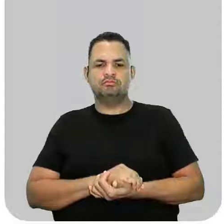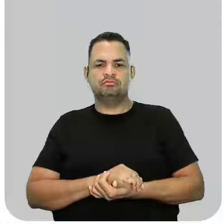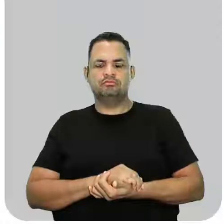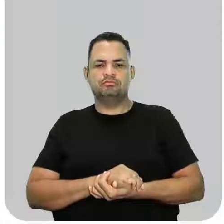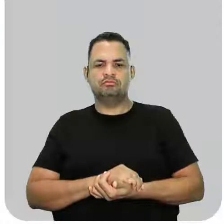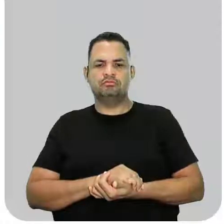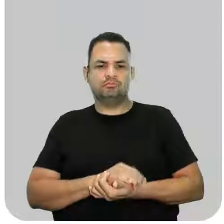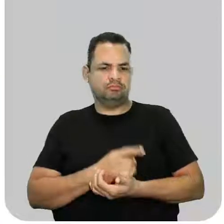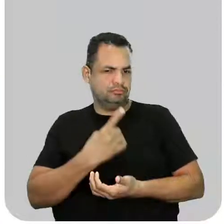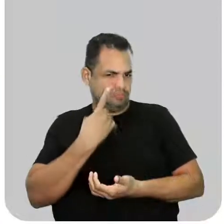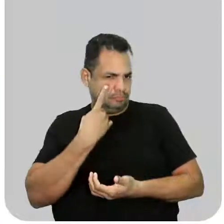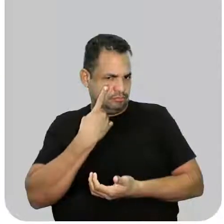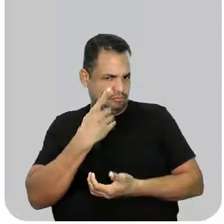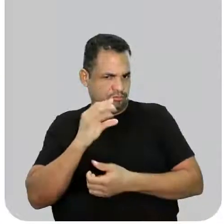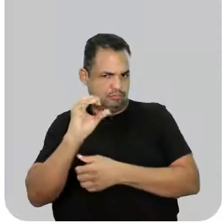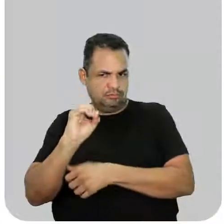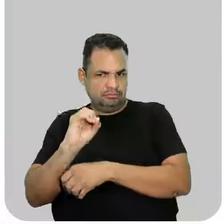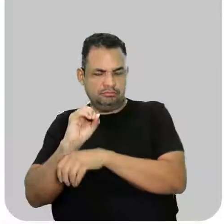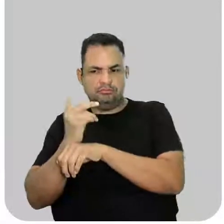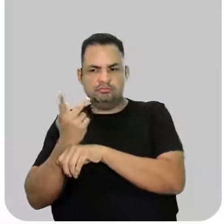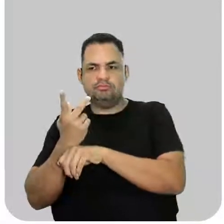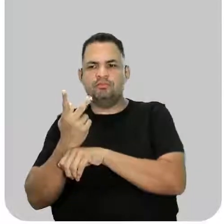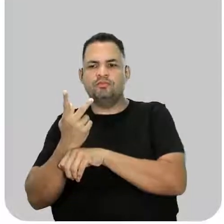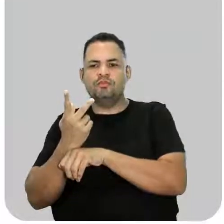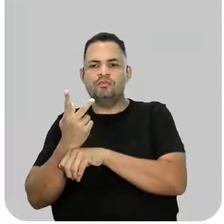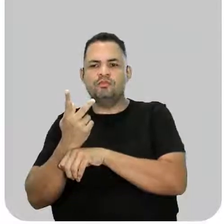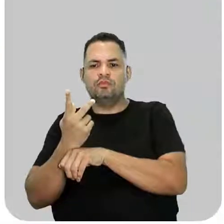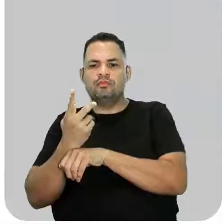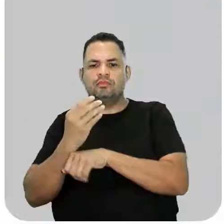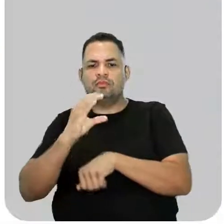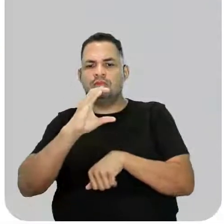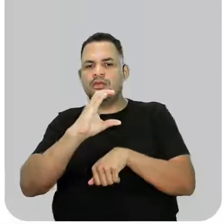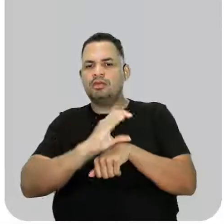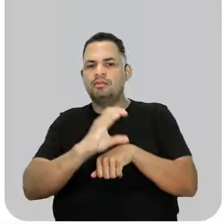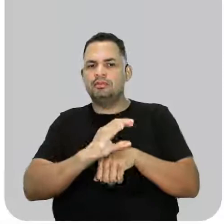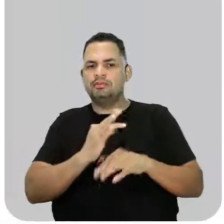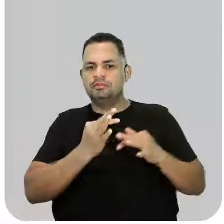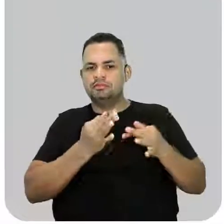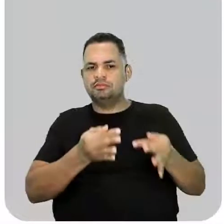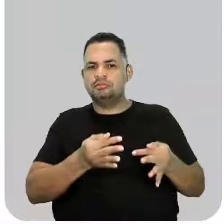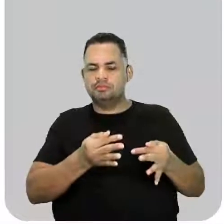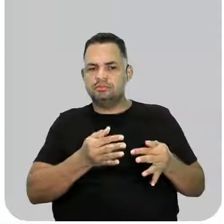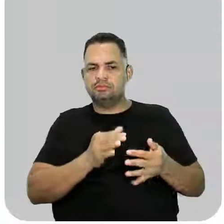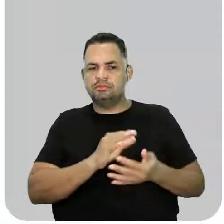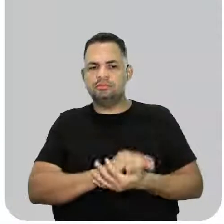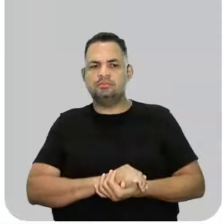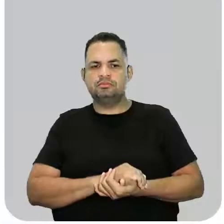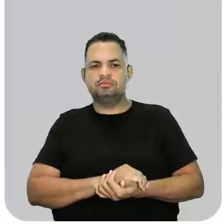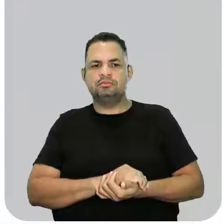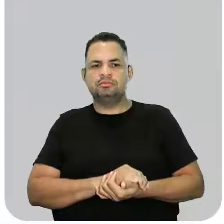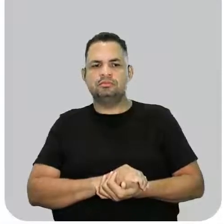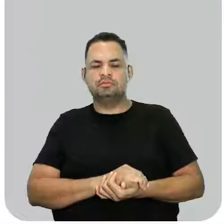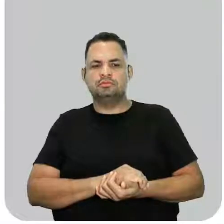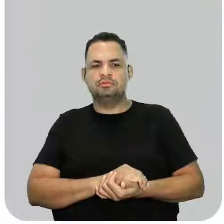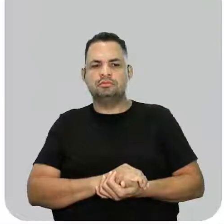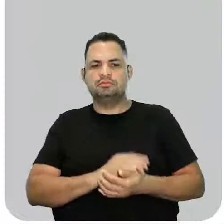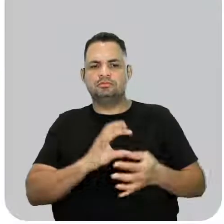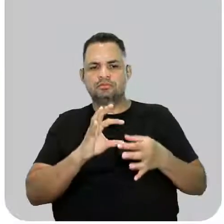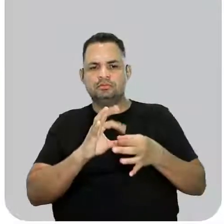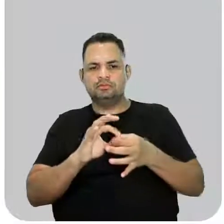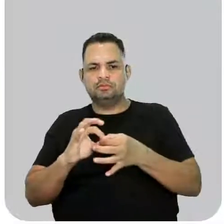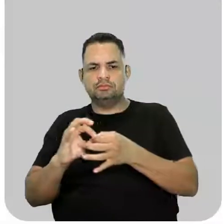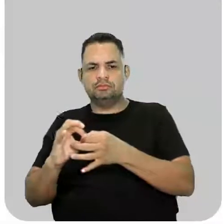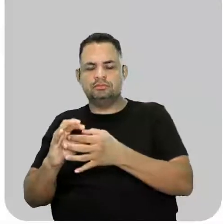Vai ver se essa hidroxila é em carbono terminal e se essa cadeia é